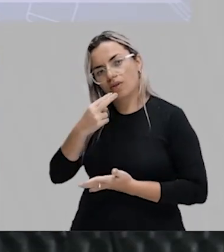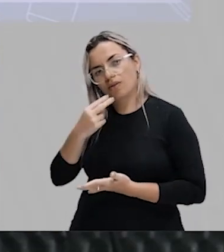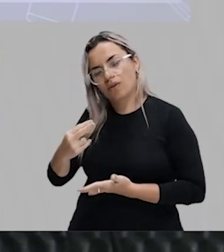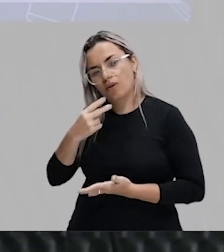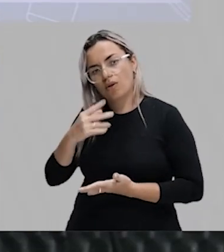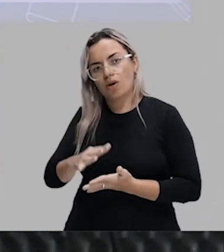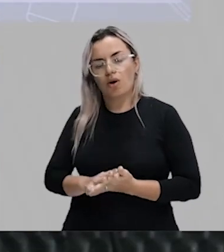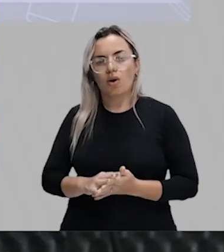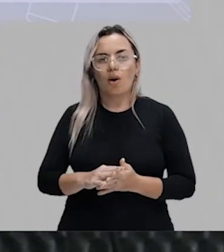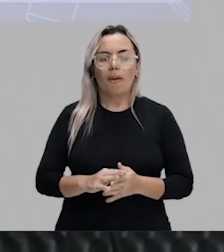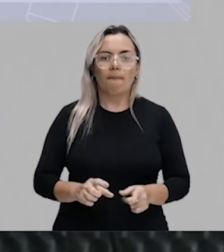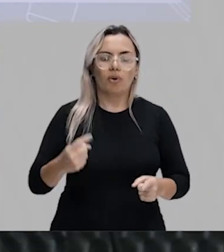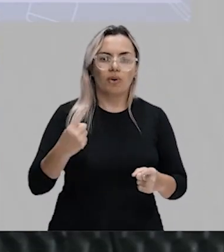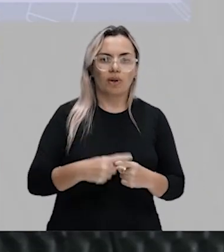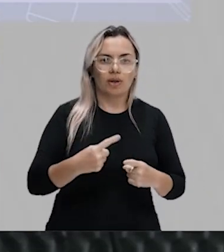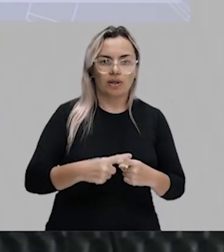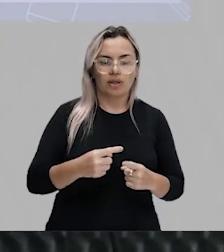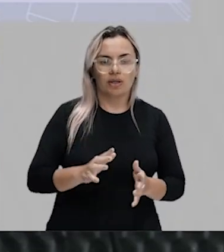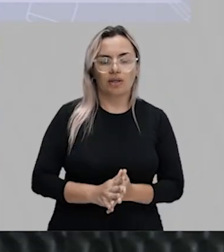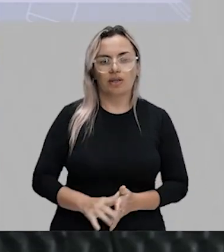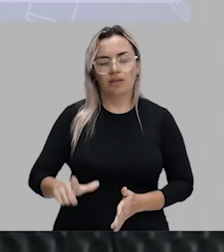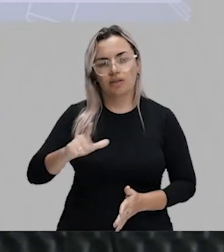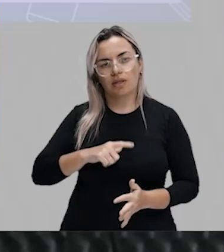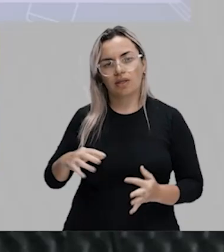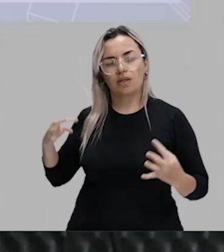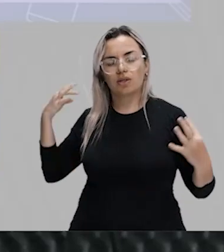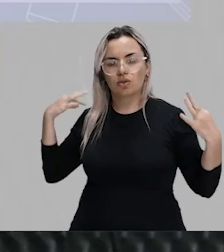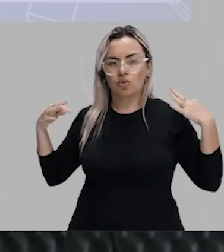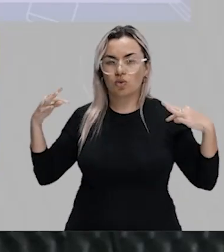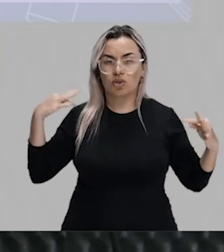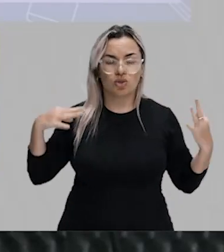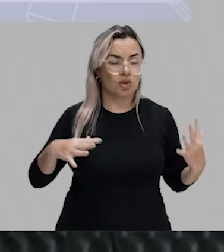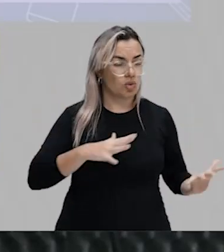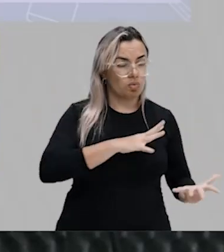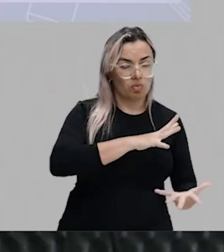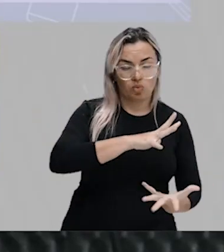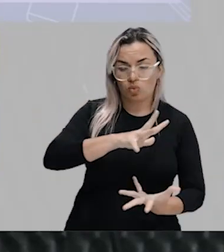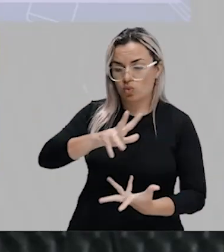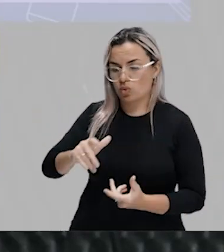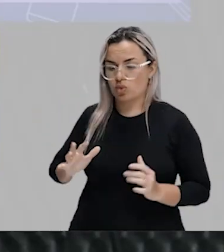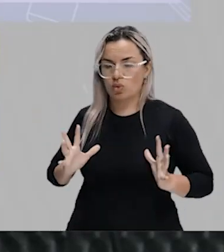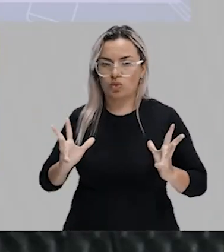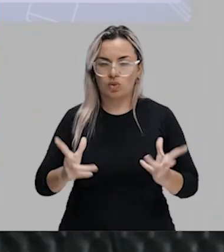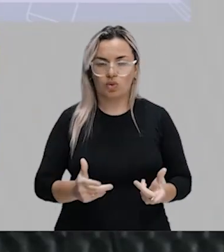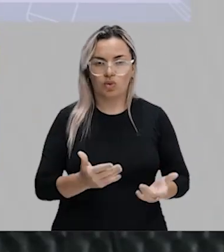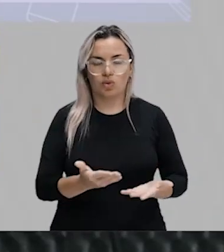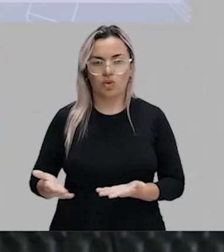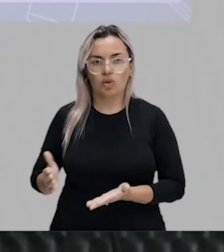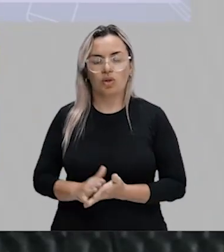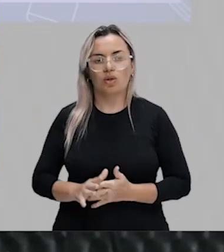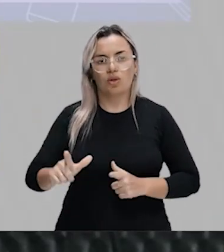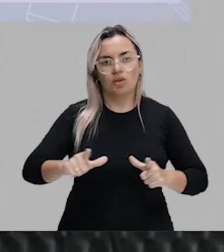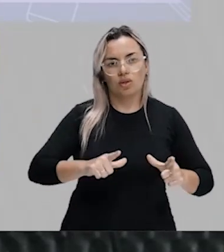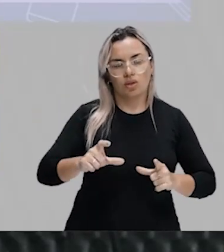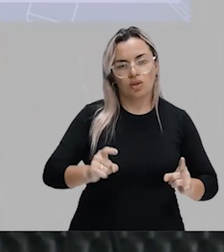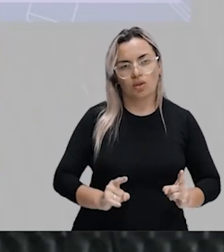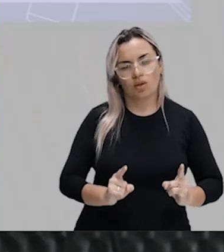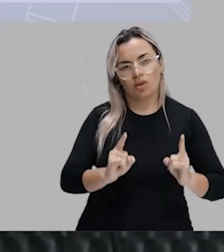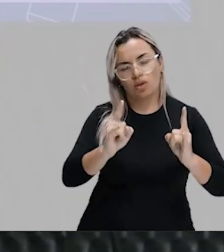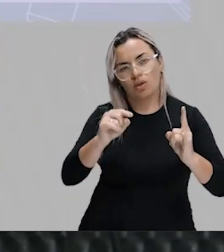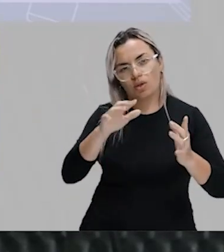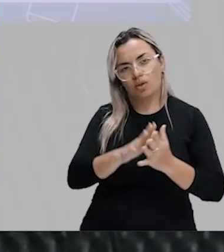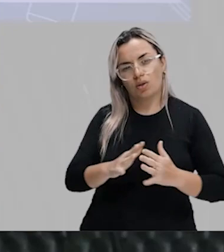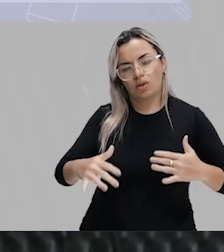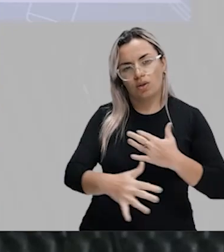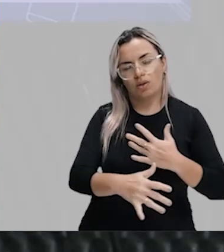turistas do mundo todo. Então, aqui. Você pode. Tanto ser um serviço no hotel. Na rede hoteleira da